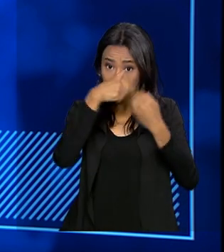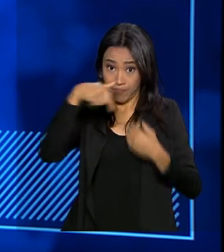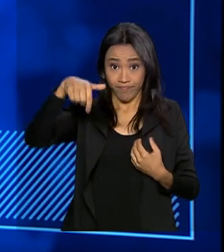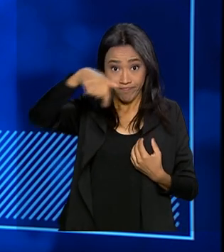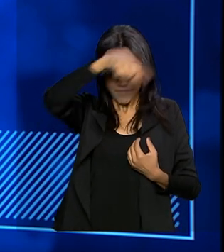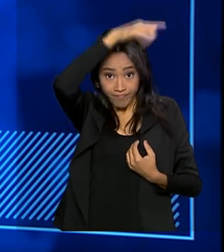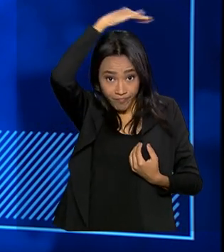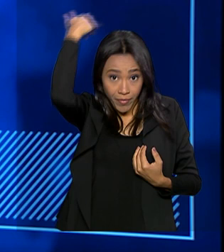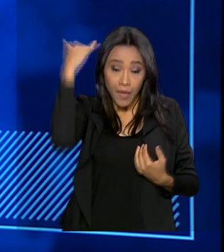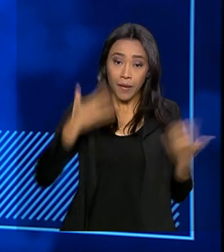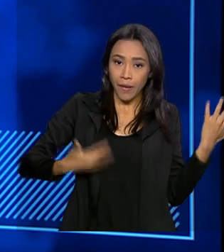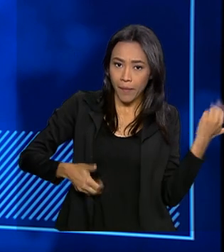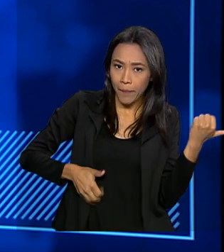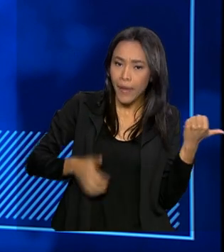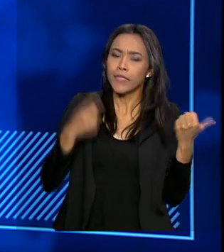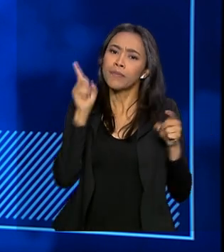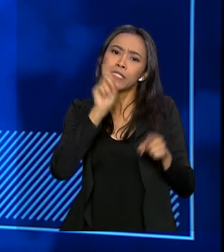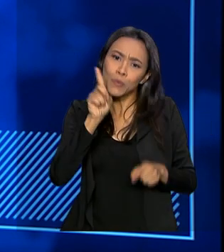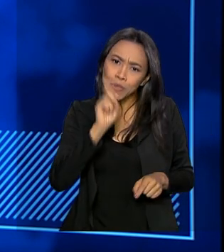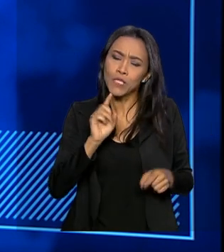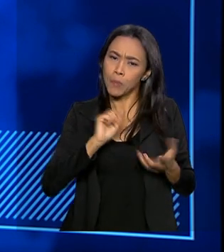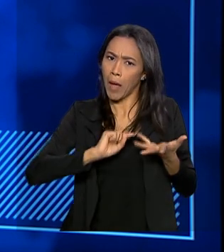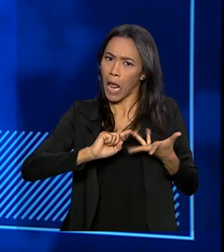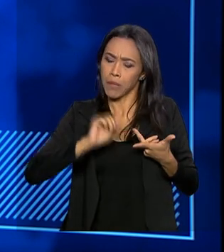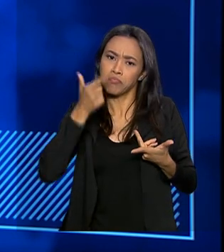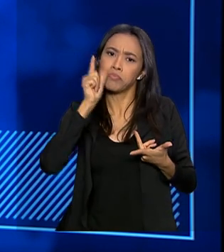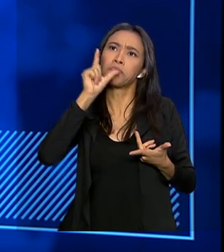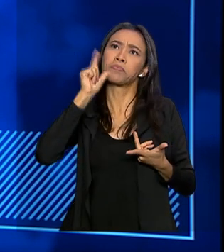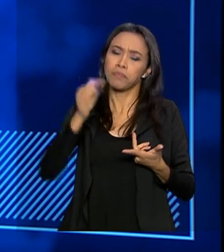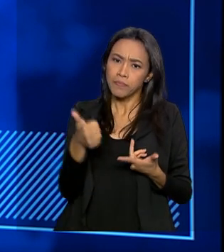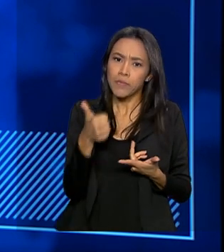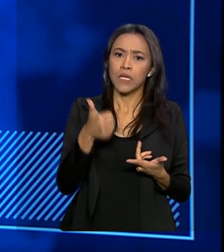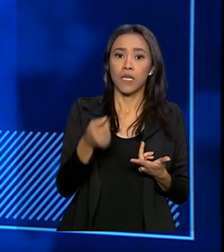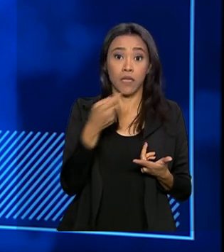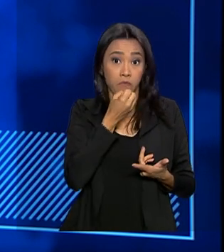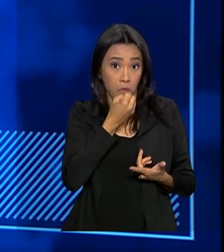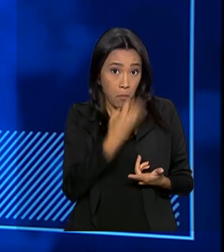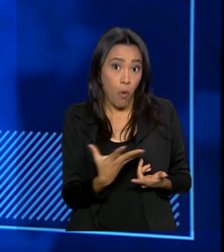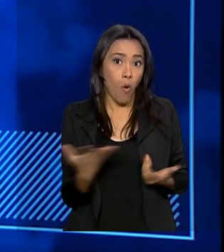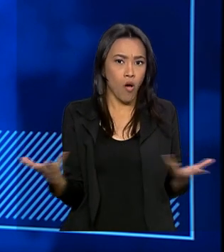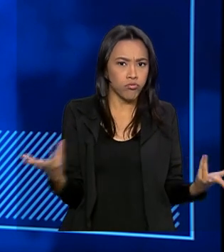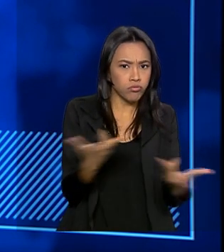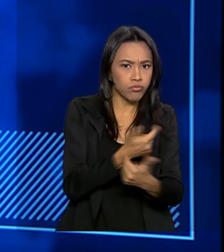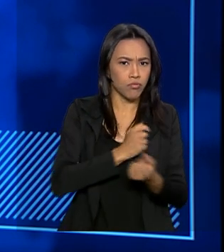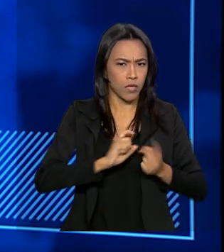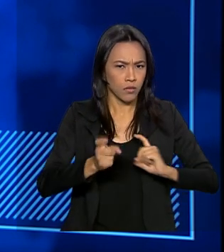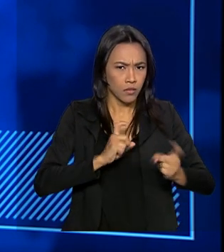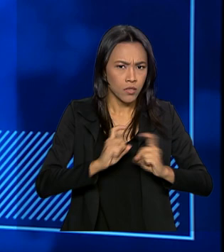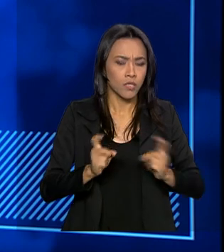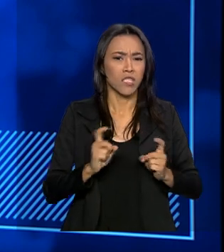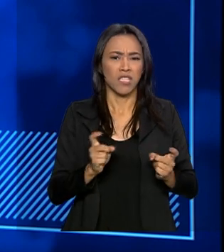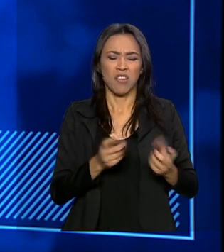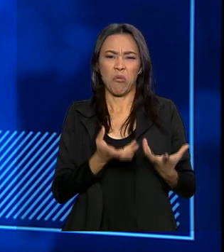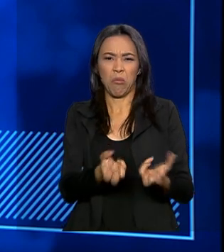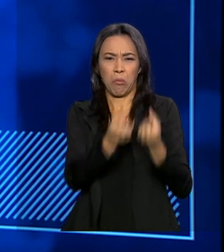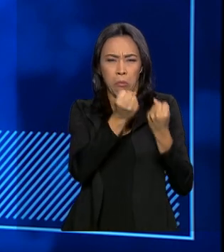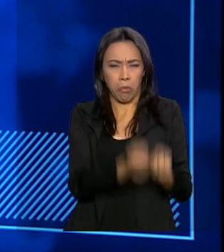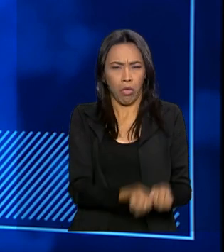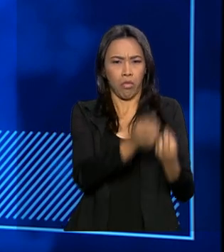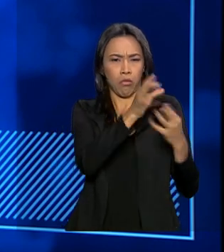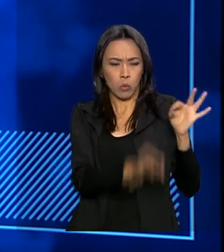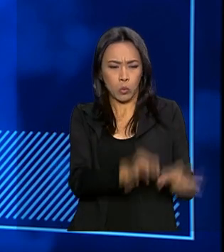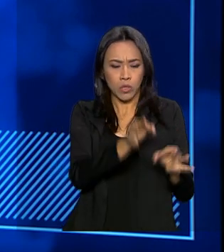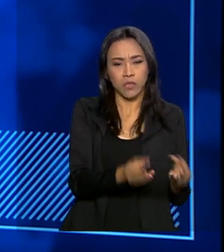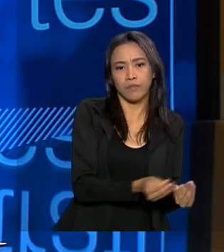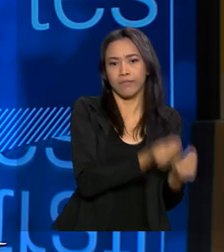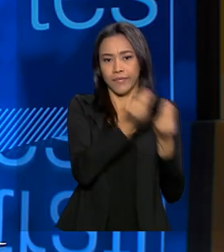Unidos, uma estrutura em que a gestão de ativos fica mais ágil, tira esse trabalho do judiciário e transfere para a